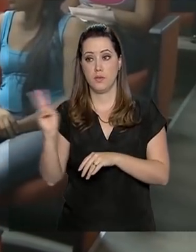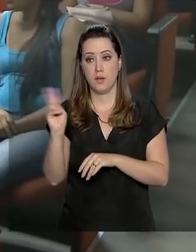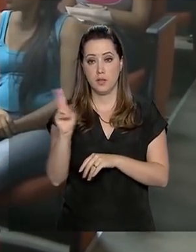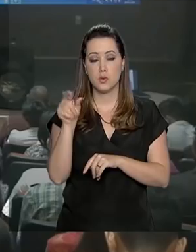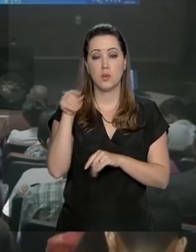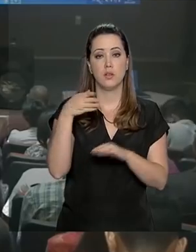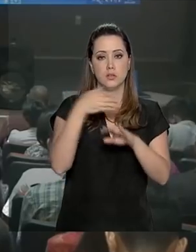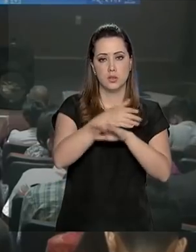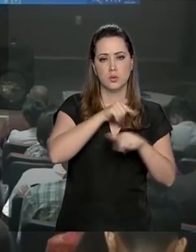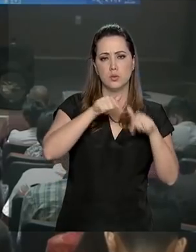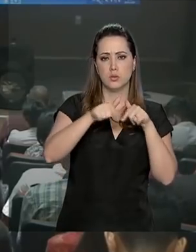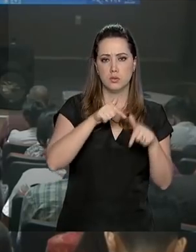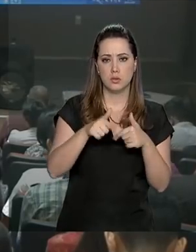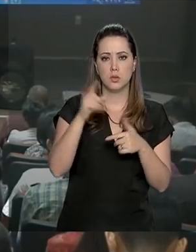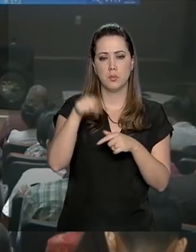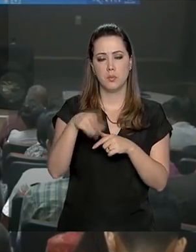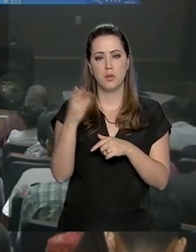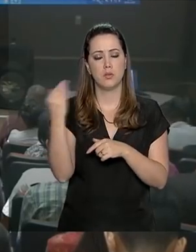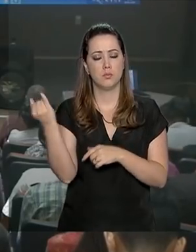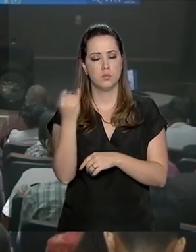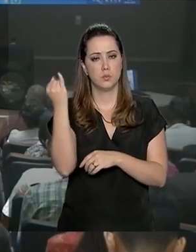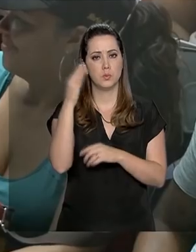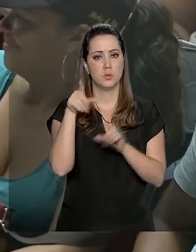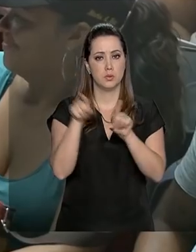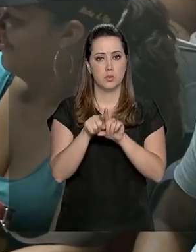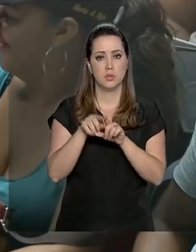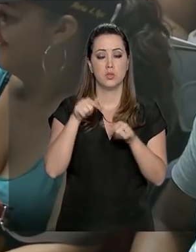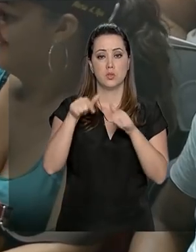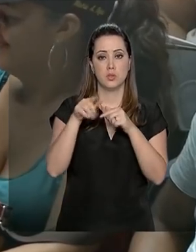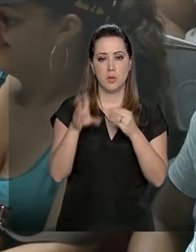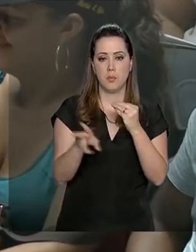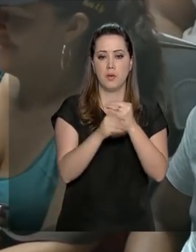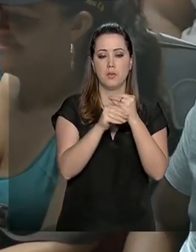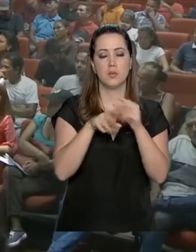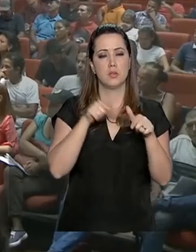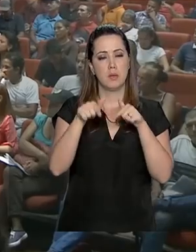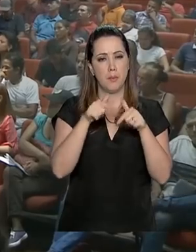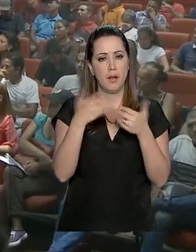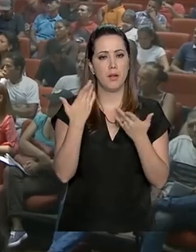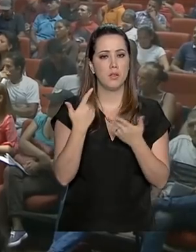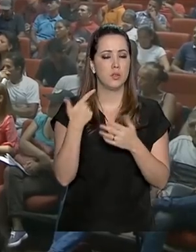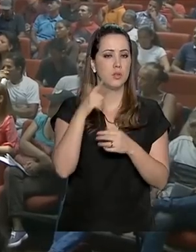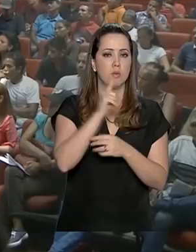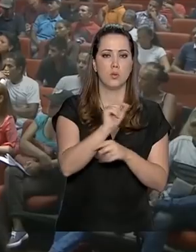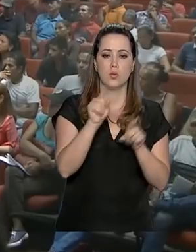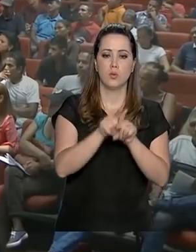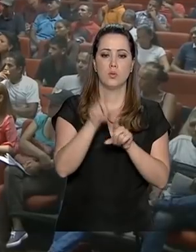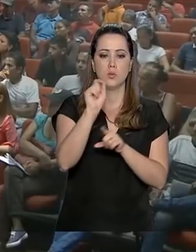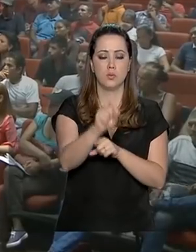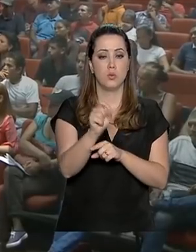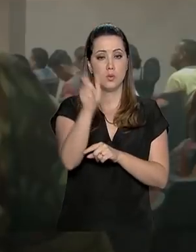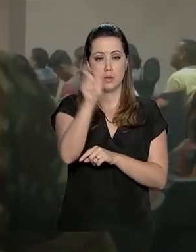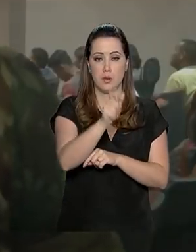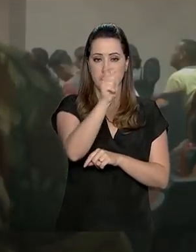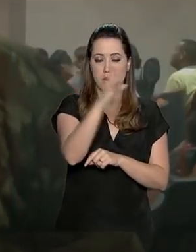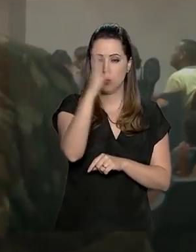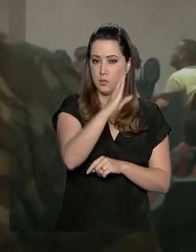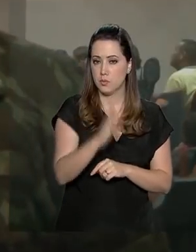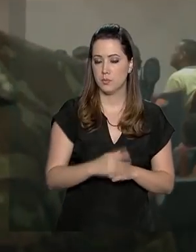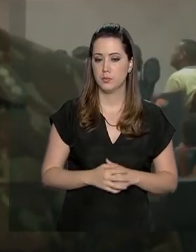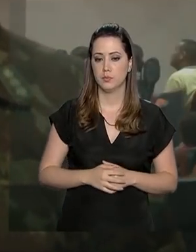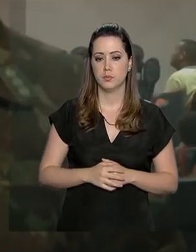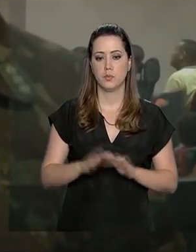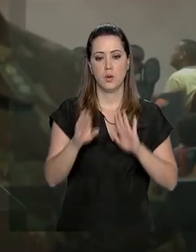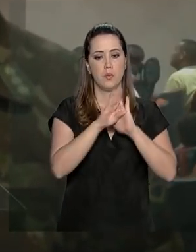mercado de trabalho como mão de obra complementar naquelas vagas de empregos não preenchidas por brasileiros. O